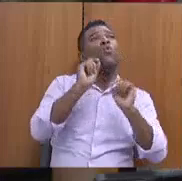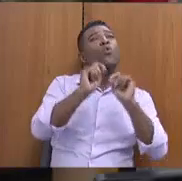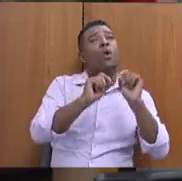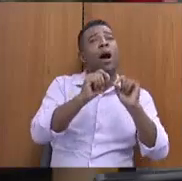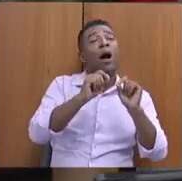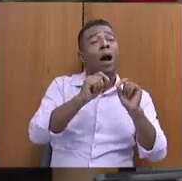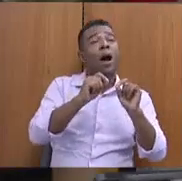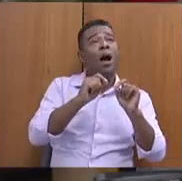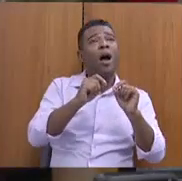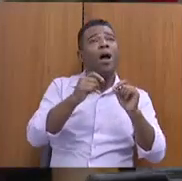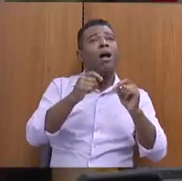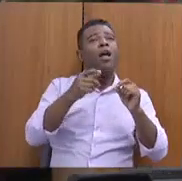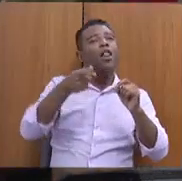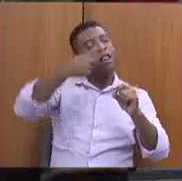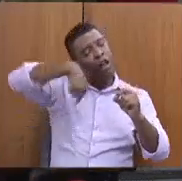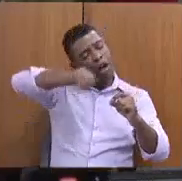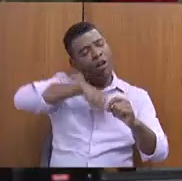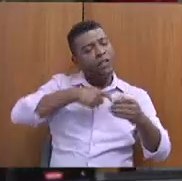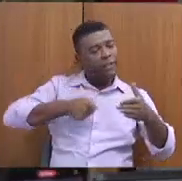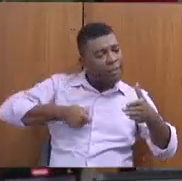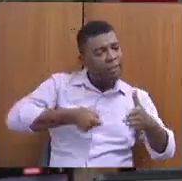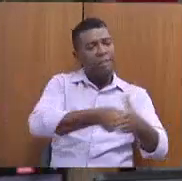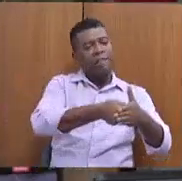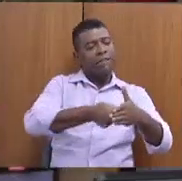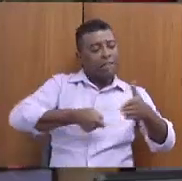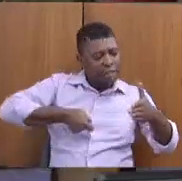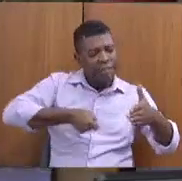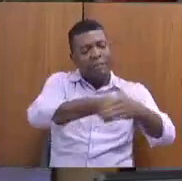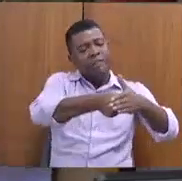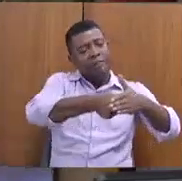as comunidades quilombolas, os povos tradicionais,